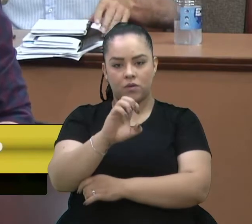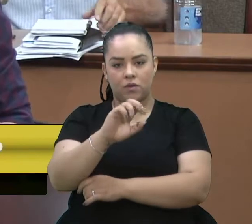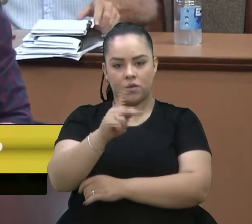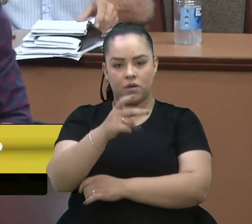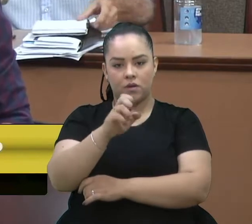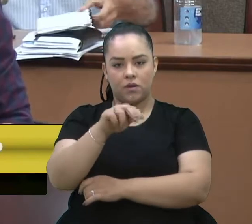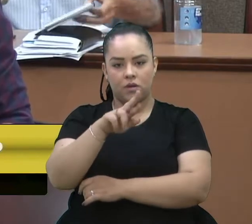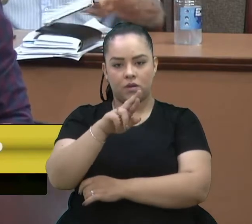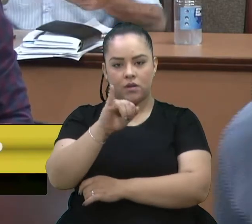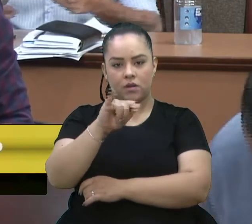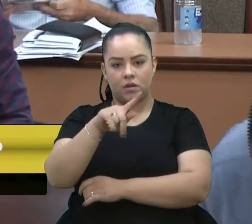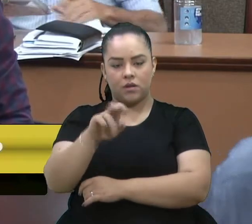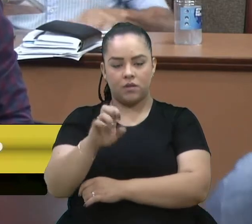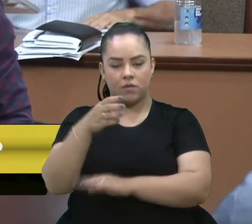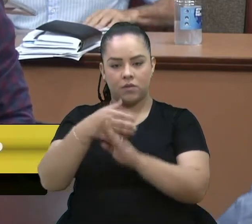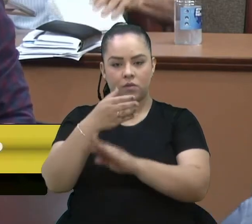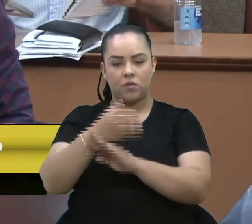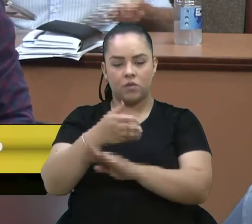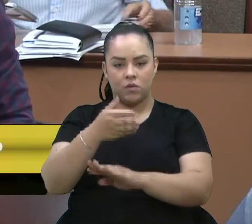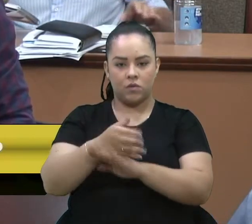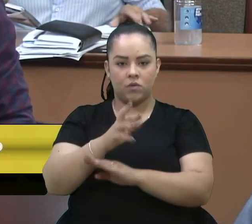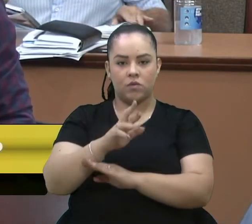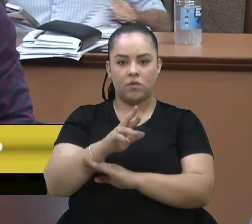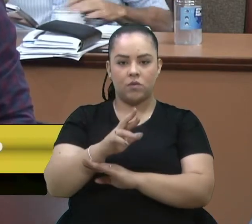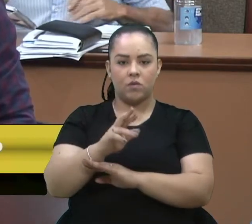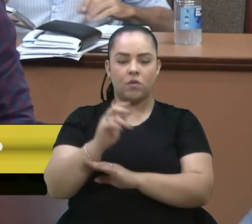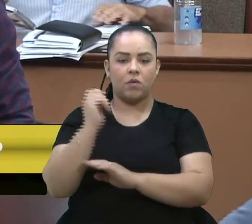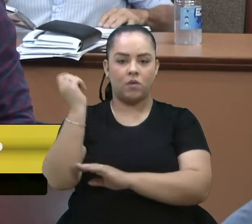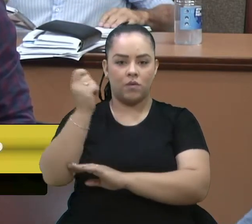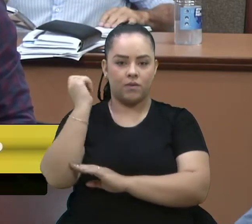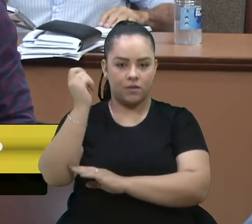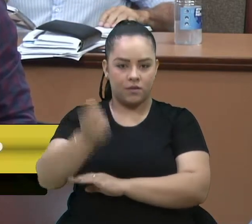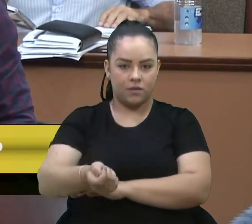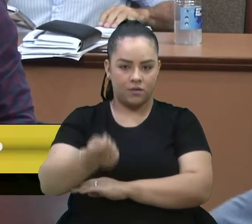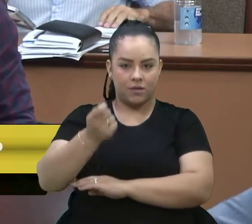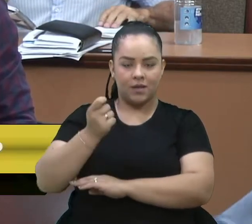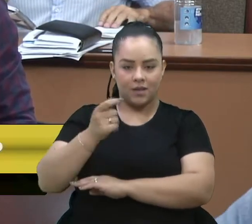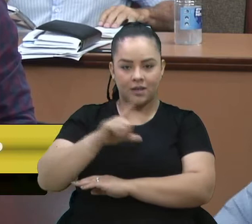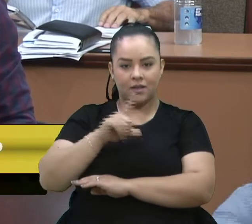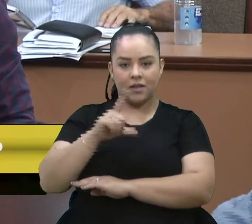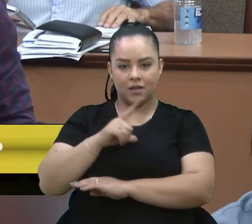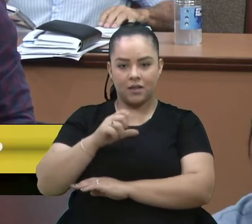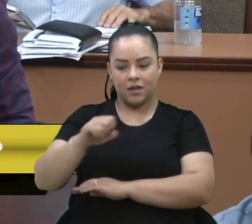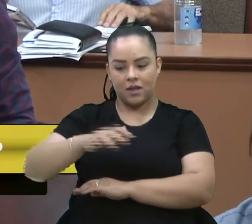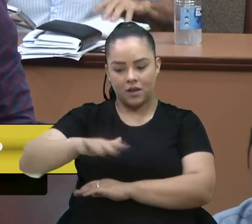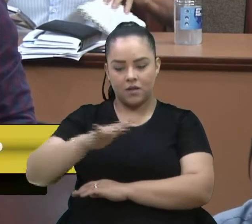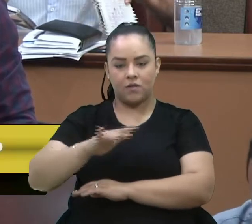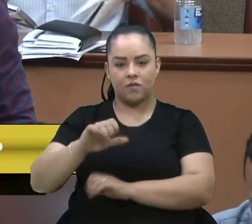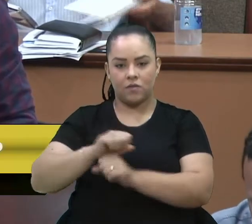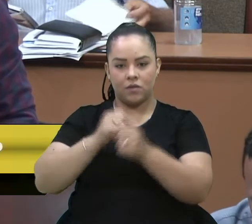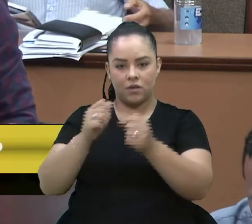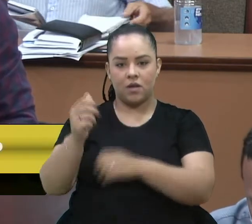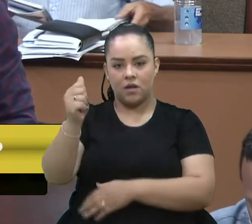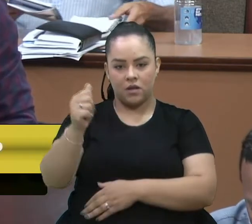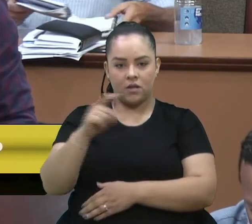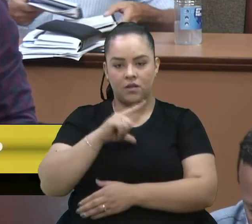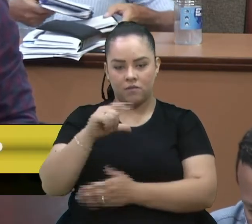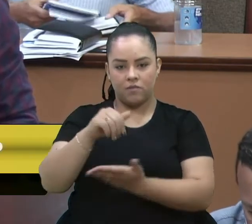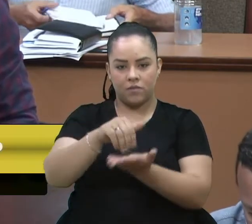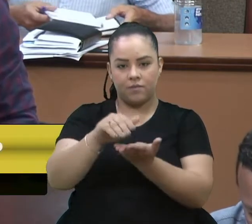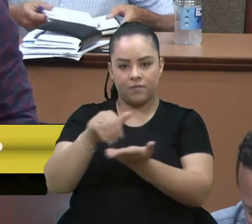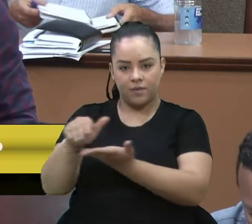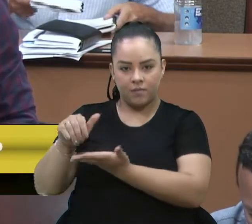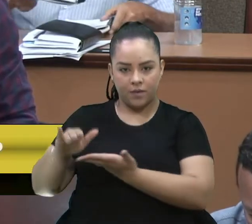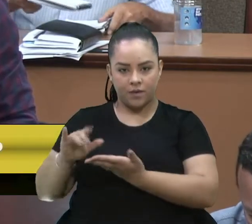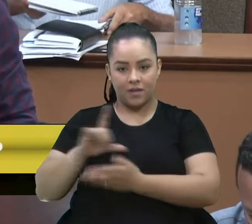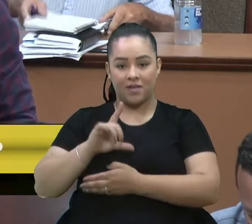em Rolante, Rio Grande do Sul, pela conquista na categoria Força A, em prova de caráter eliminatório, que contava com mais